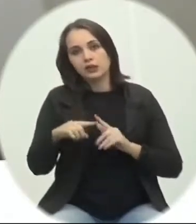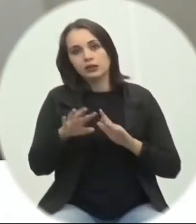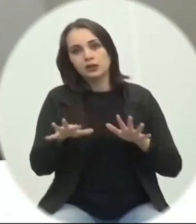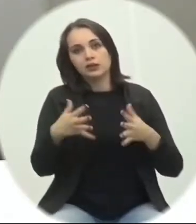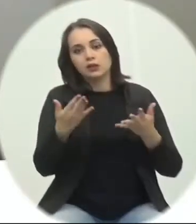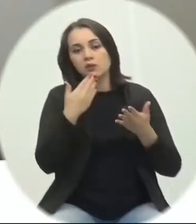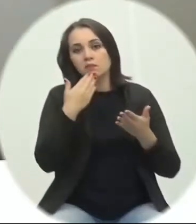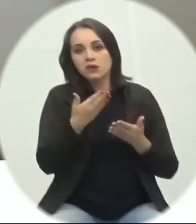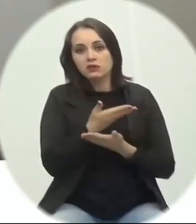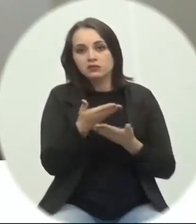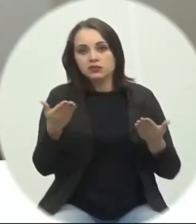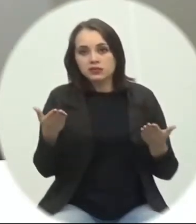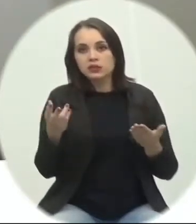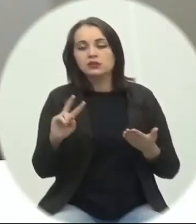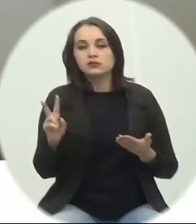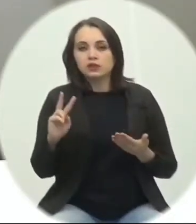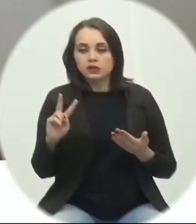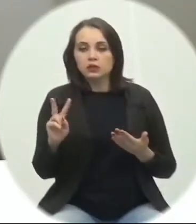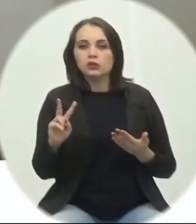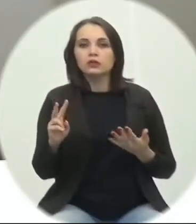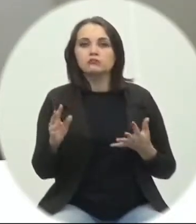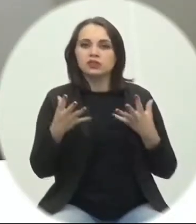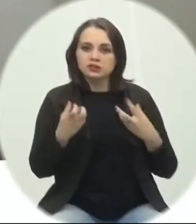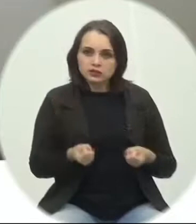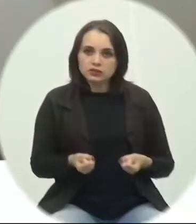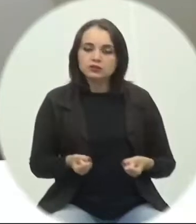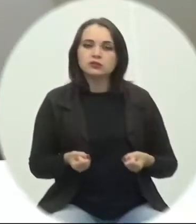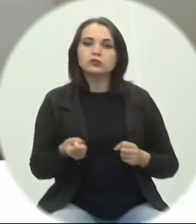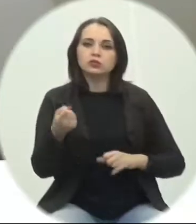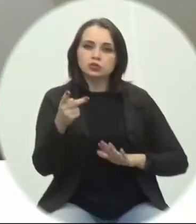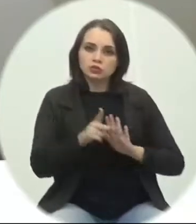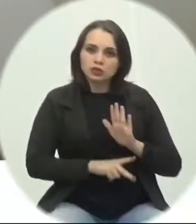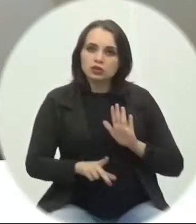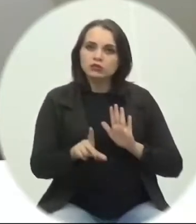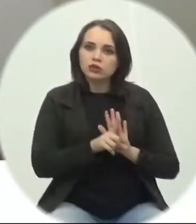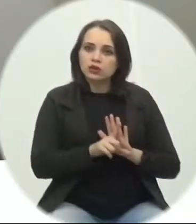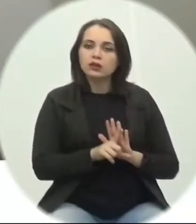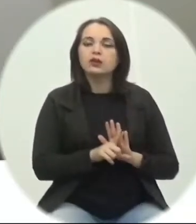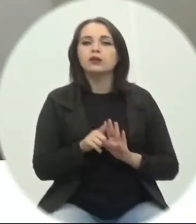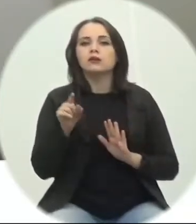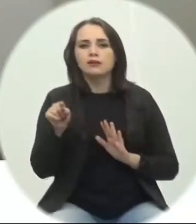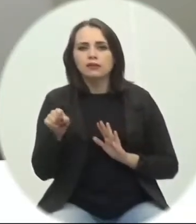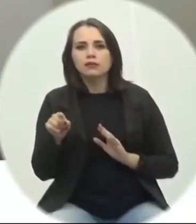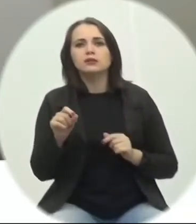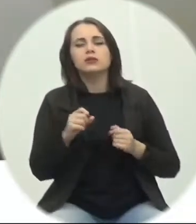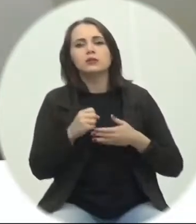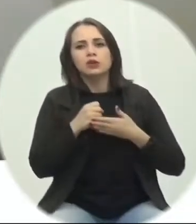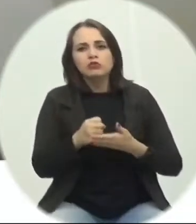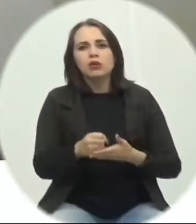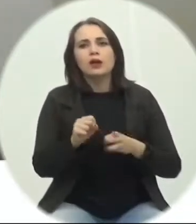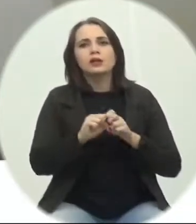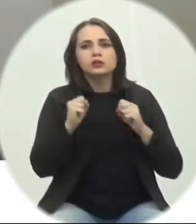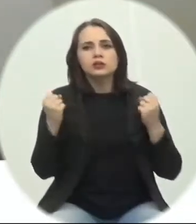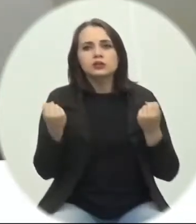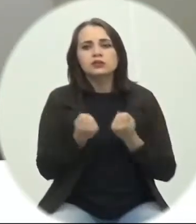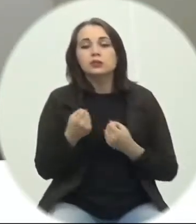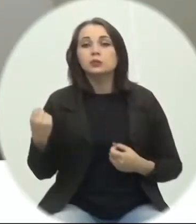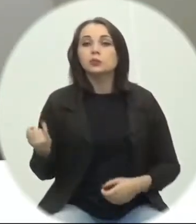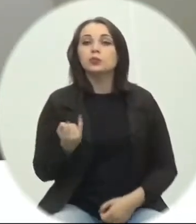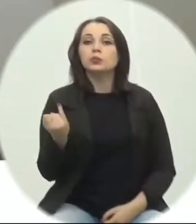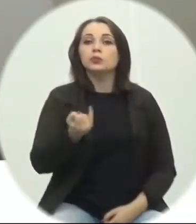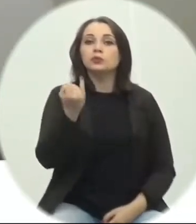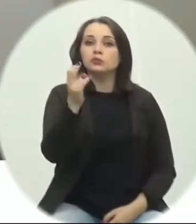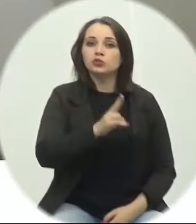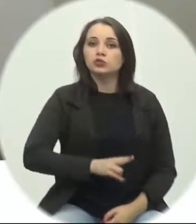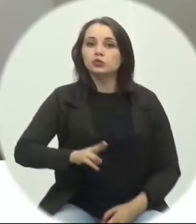aos demais vereadores aí a aprovação desse projeto, que é, pra essa associação, muito importante de